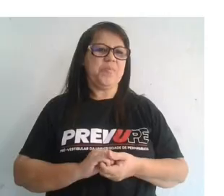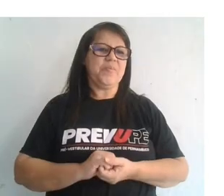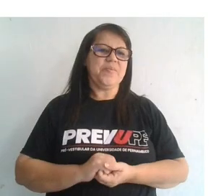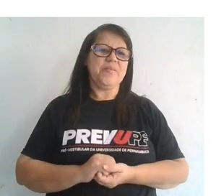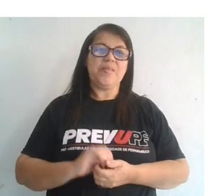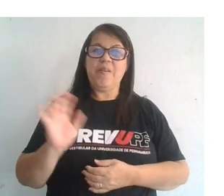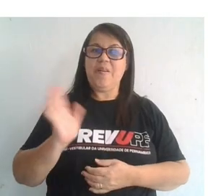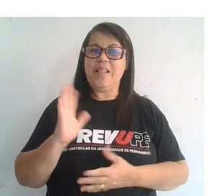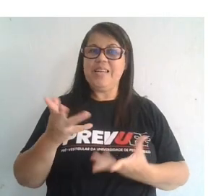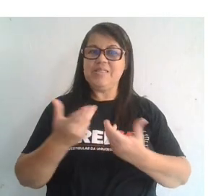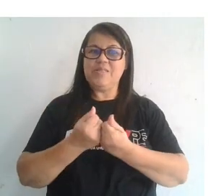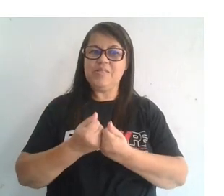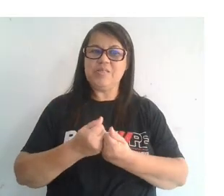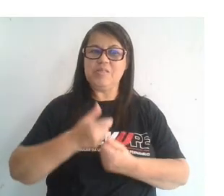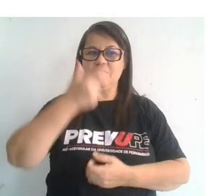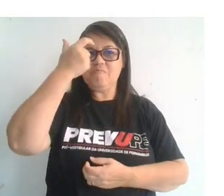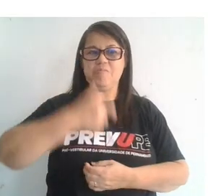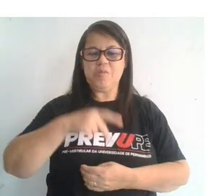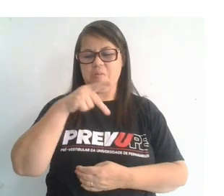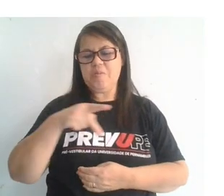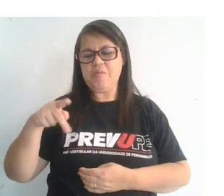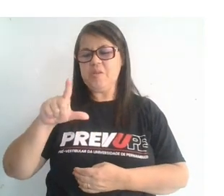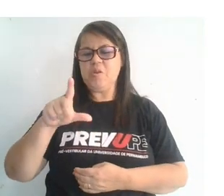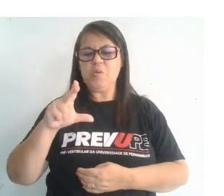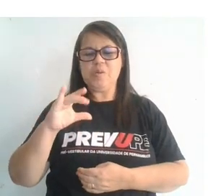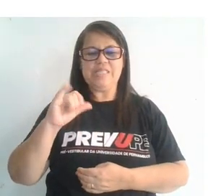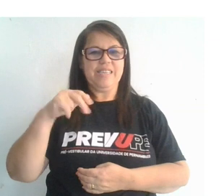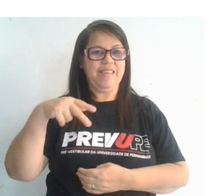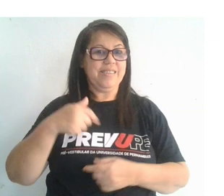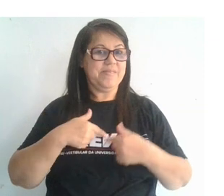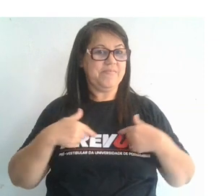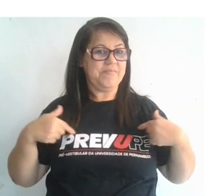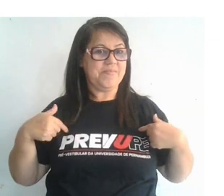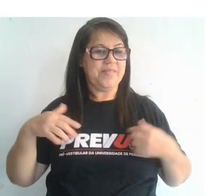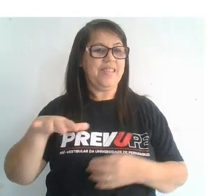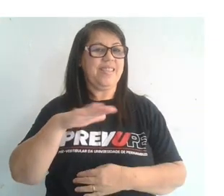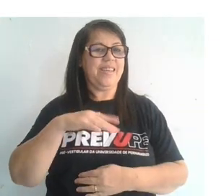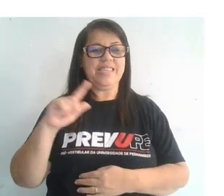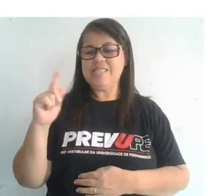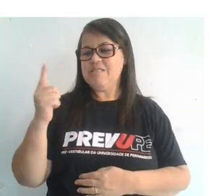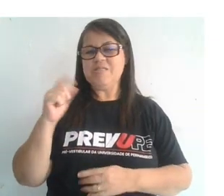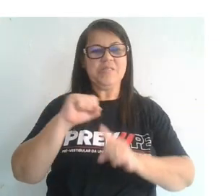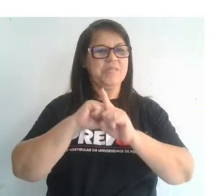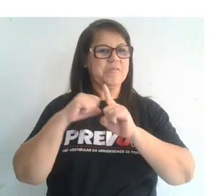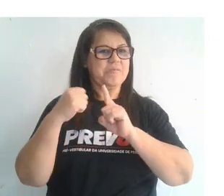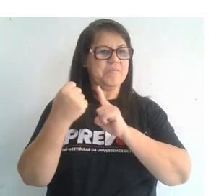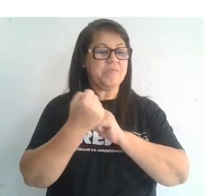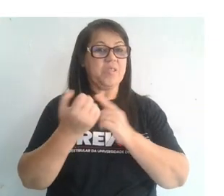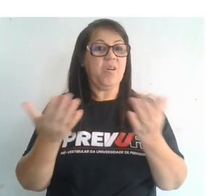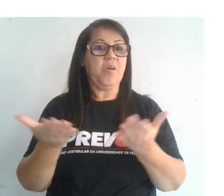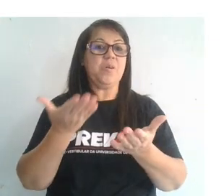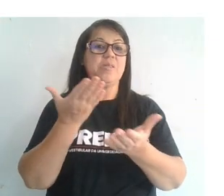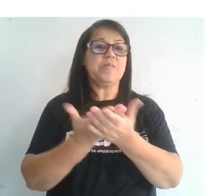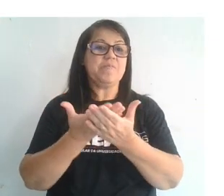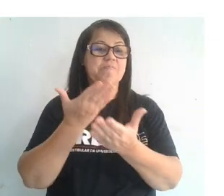Olá pessoal, professora Luciana, formadora do Prevulpe da área Geografia e Sociologia. E hoje a gente vai